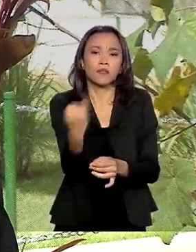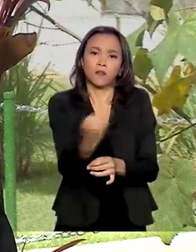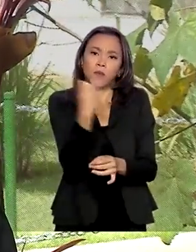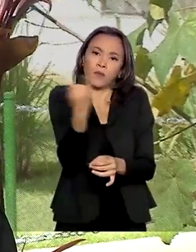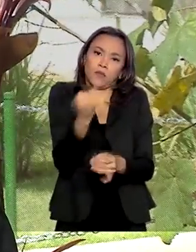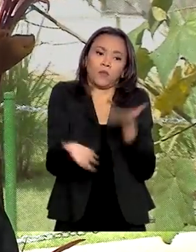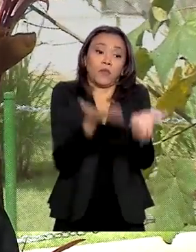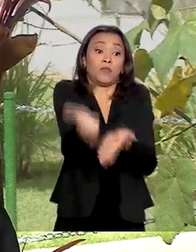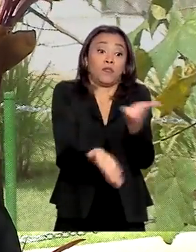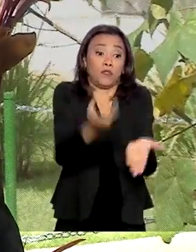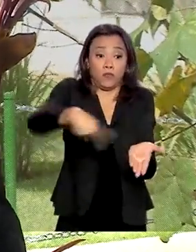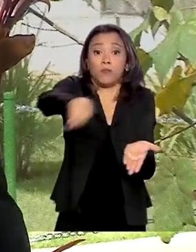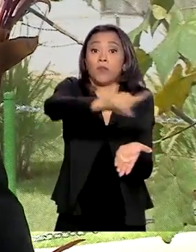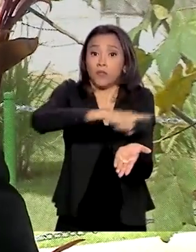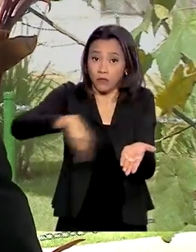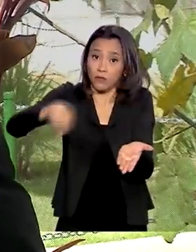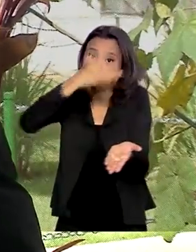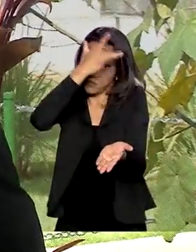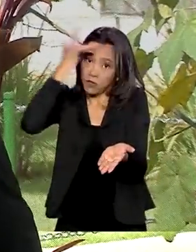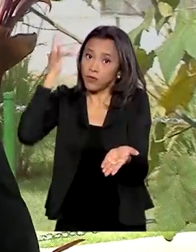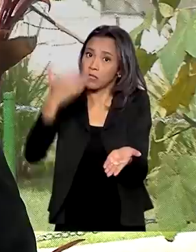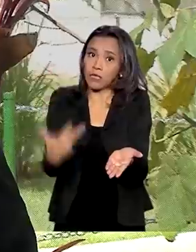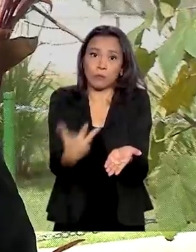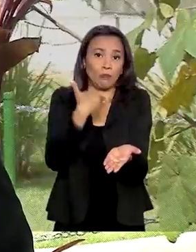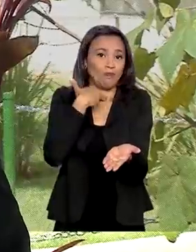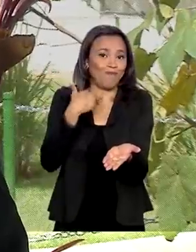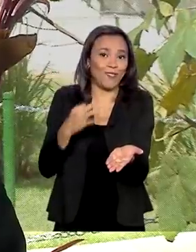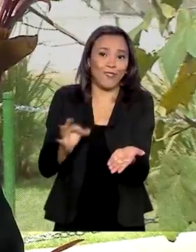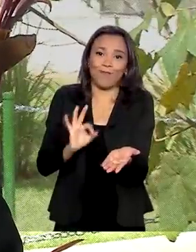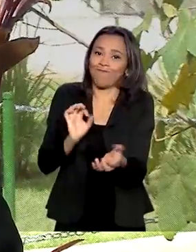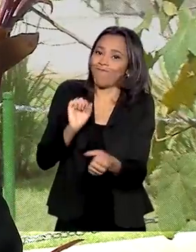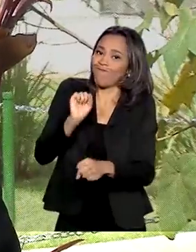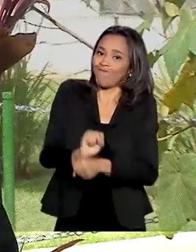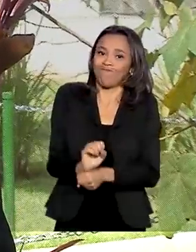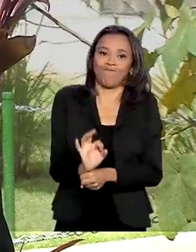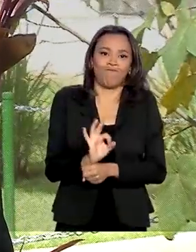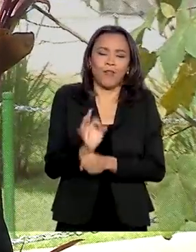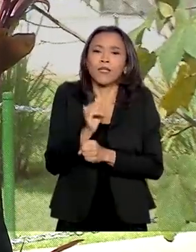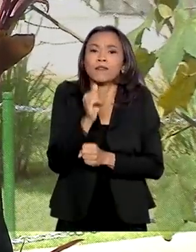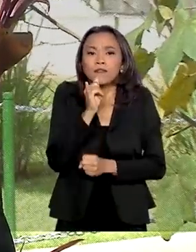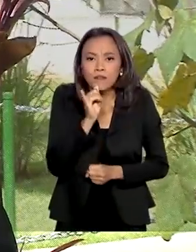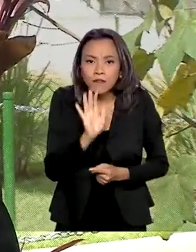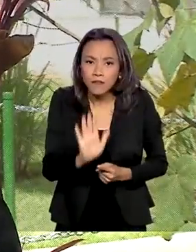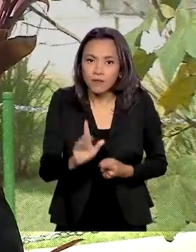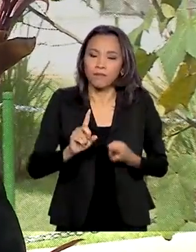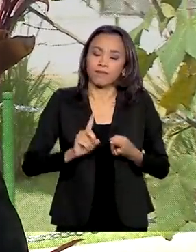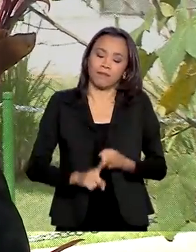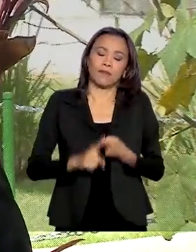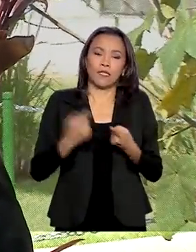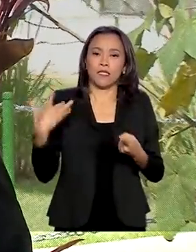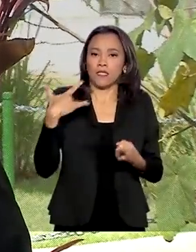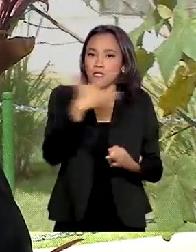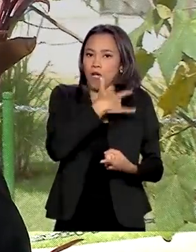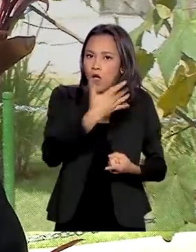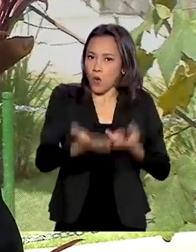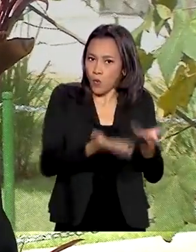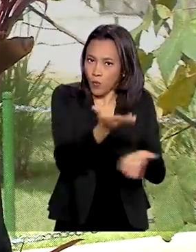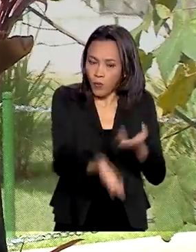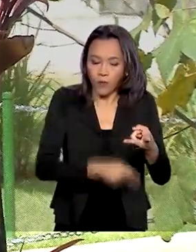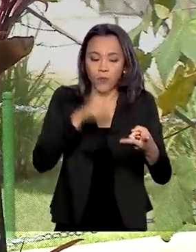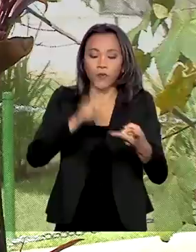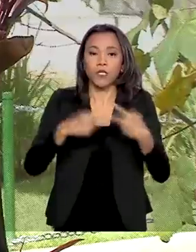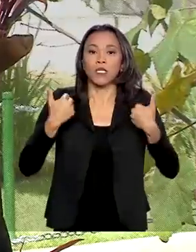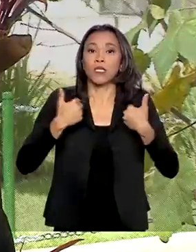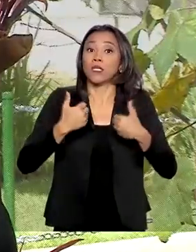atendimento das necessidades do país e que não podem ser interrompidas. Por exemplo, a assistência à saúde, o transporte